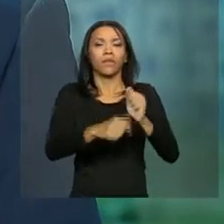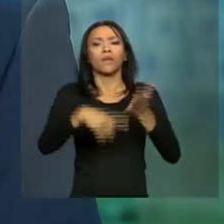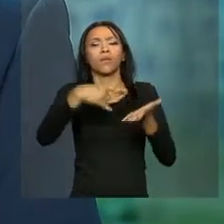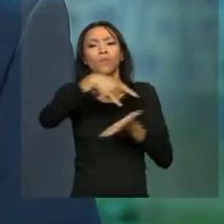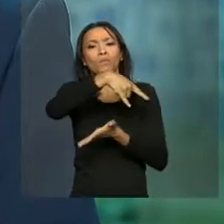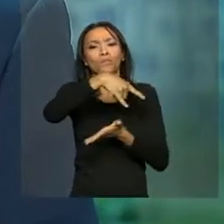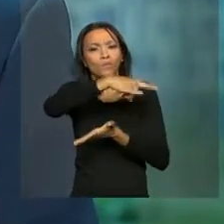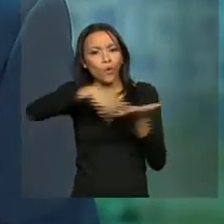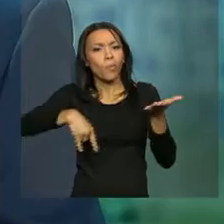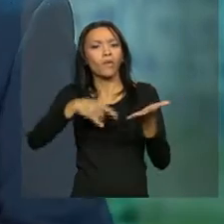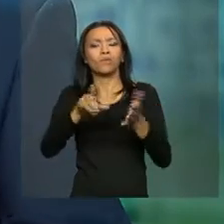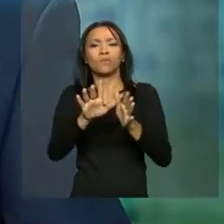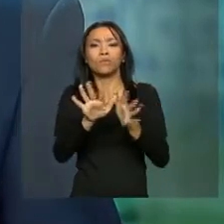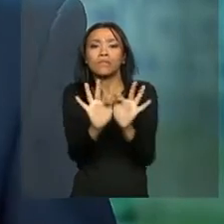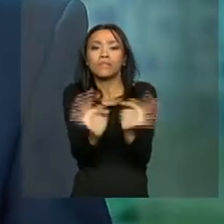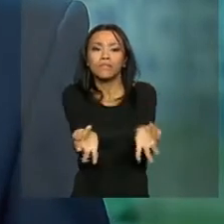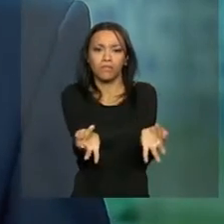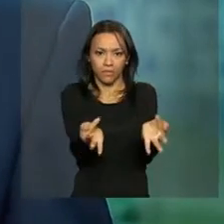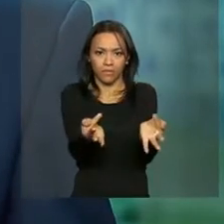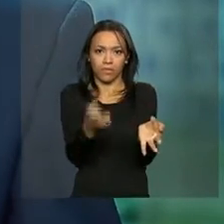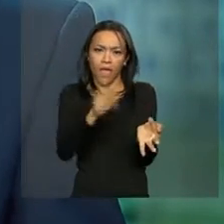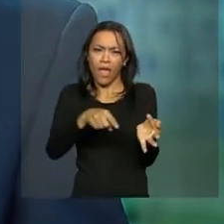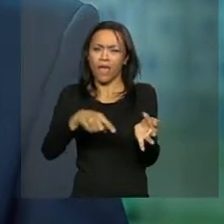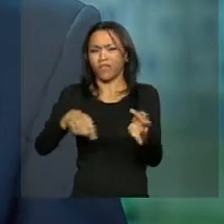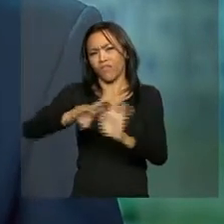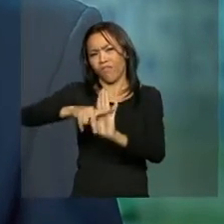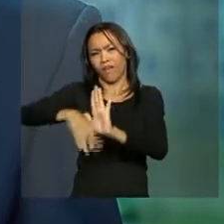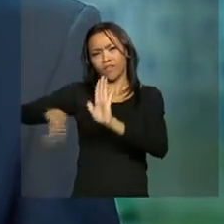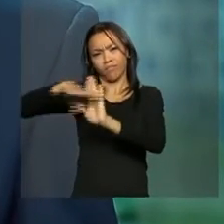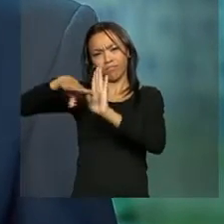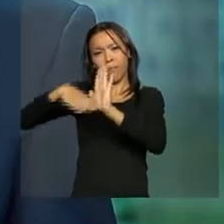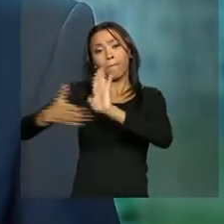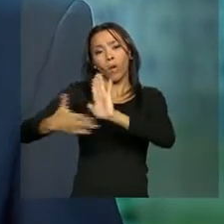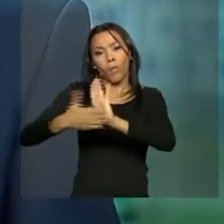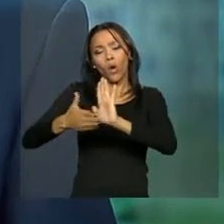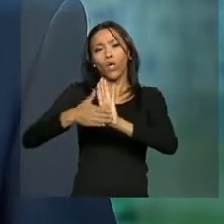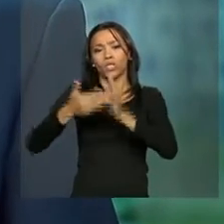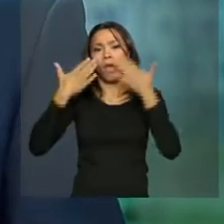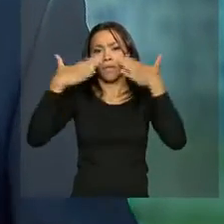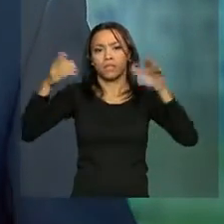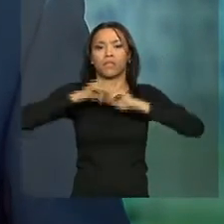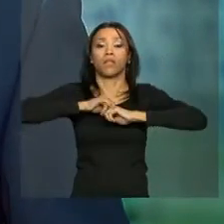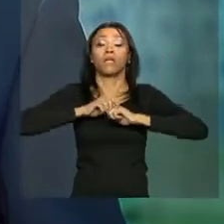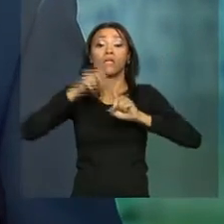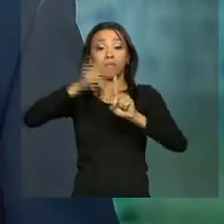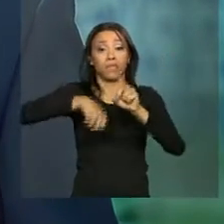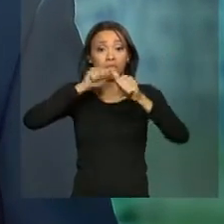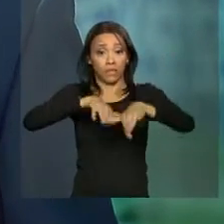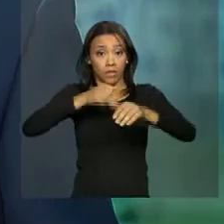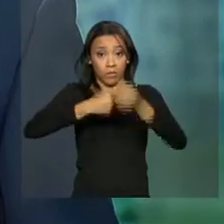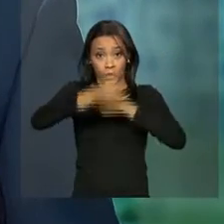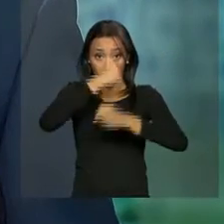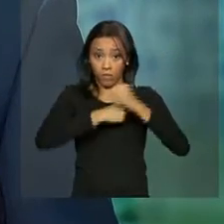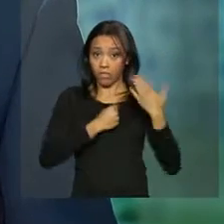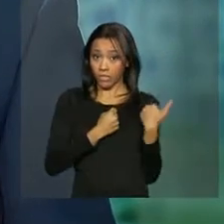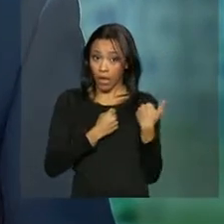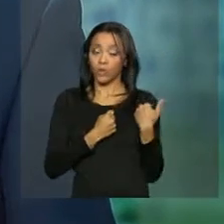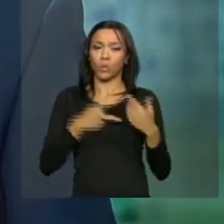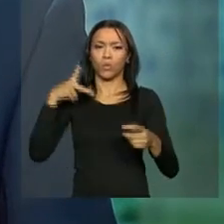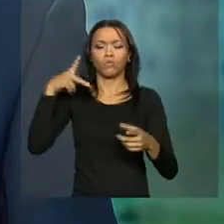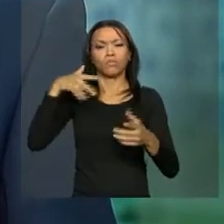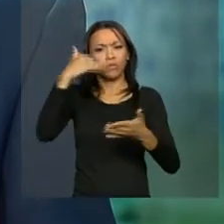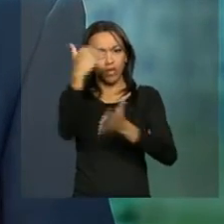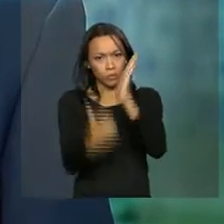proposta faz parte de um conjunto de medidas apresentado pelo governo em setembro do ano passado que também prevê cortes de 26